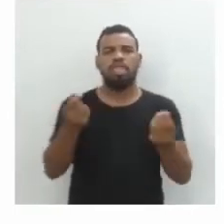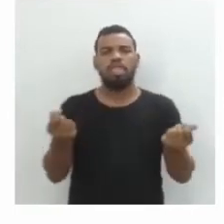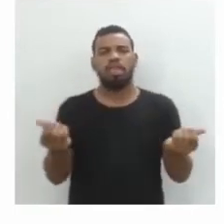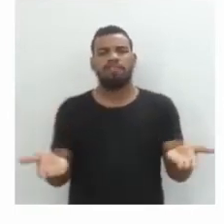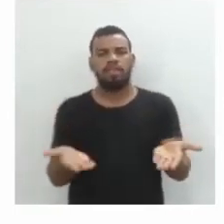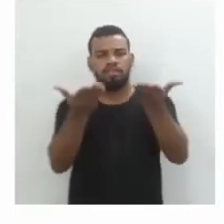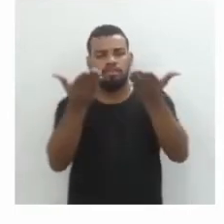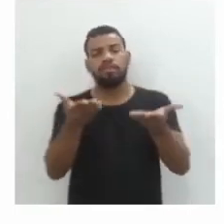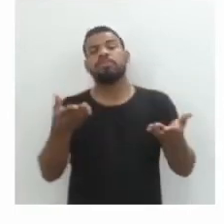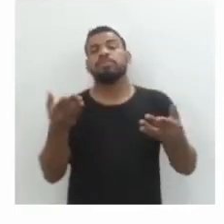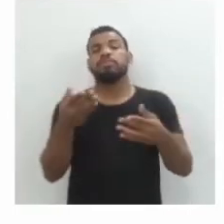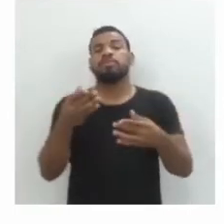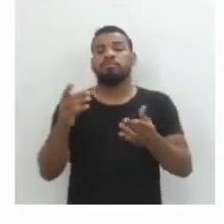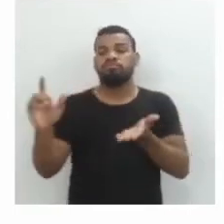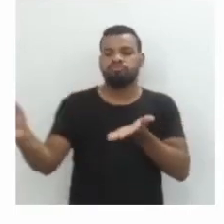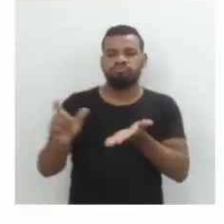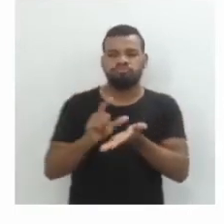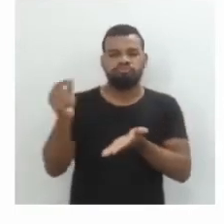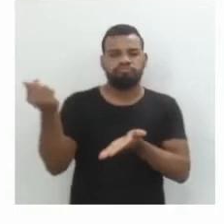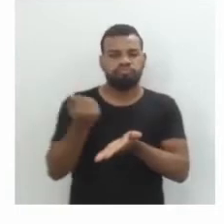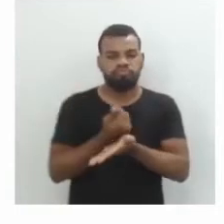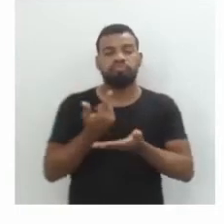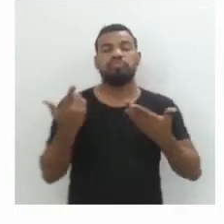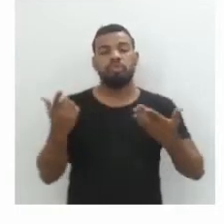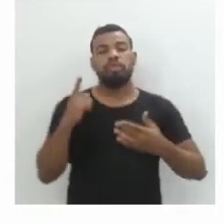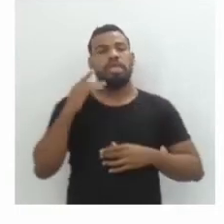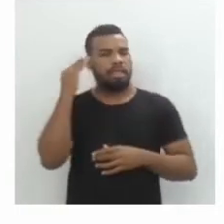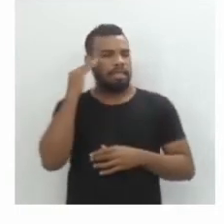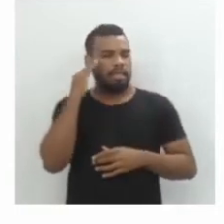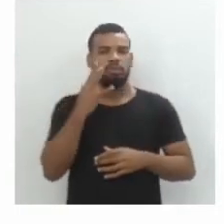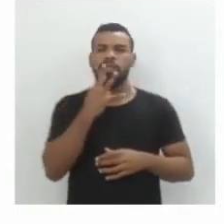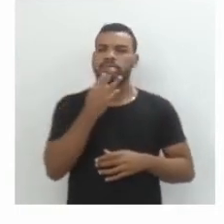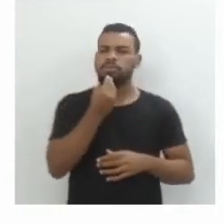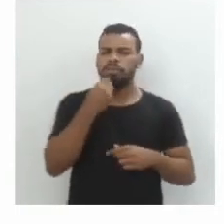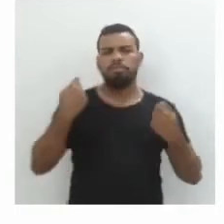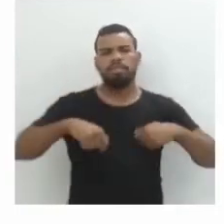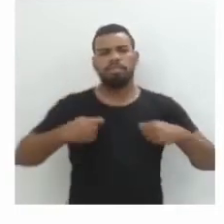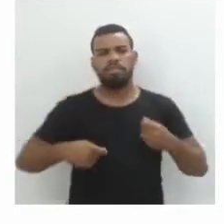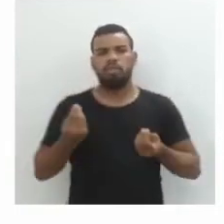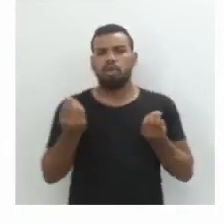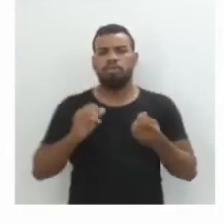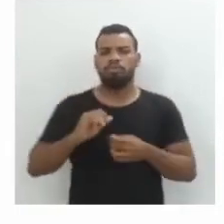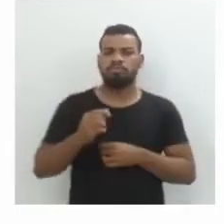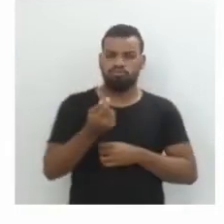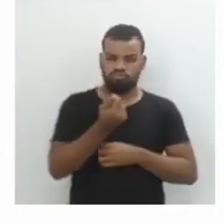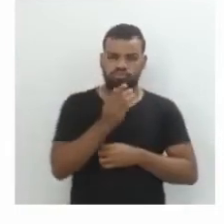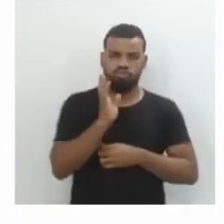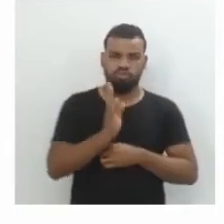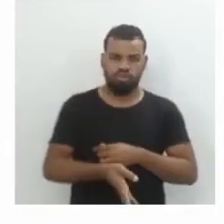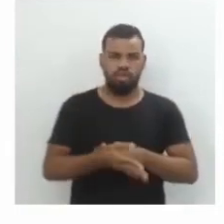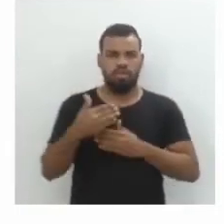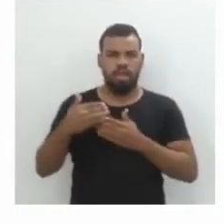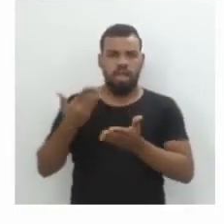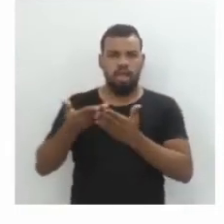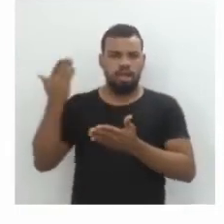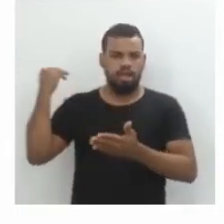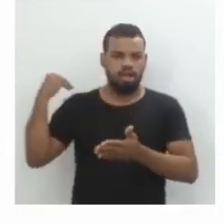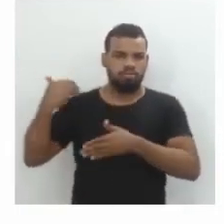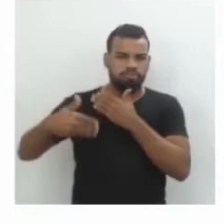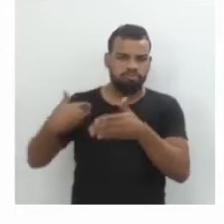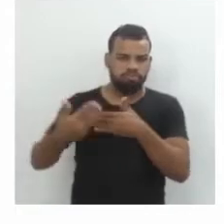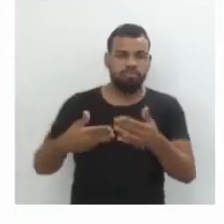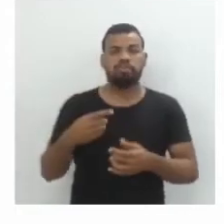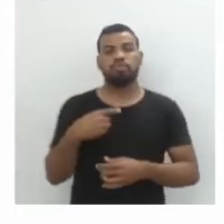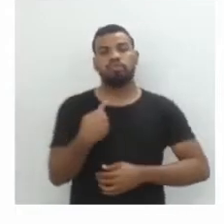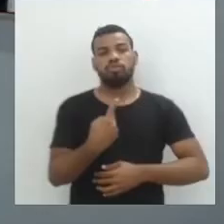que a gente tenha esse entendimento, um pouco conhecimento sobre essas transações financeiras, como a gente já vinha falando nas aulas anteriores, para